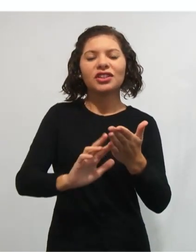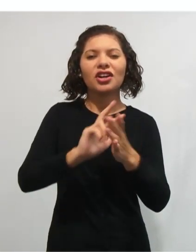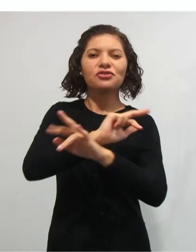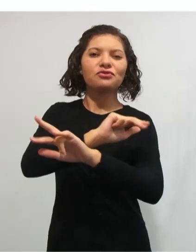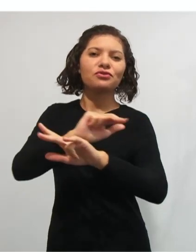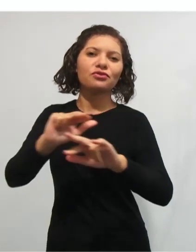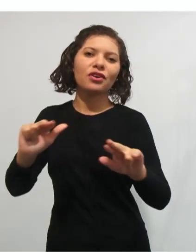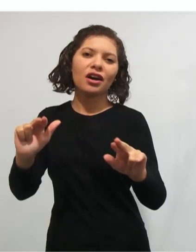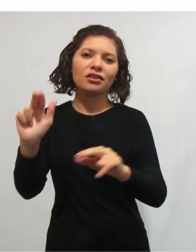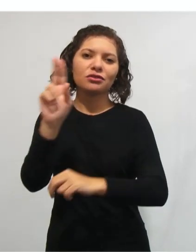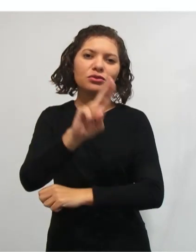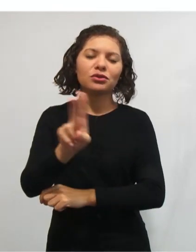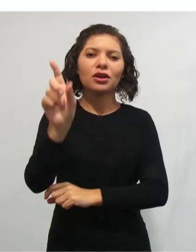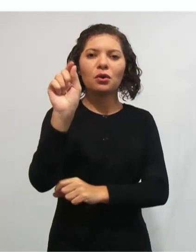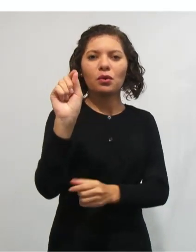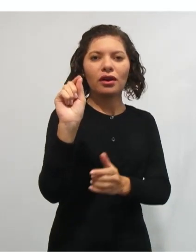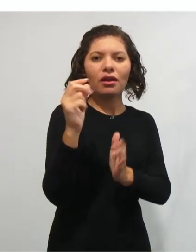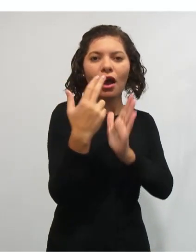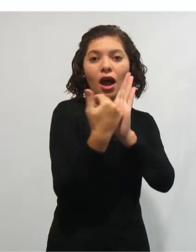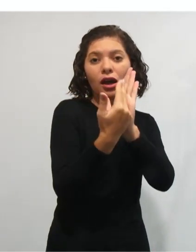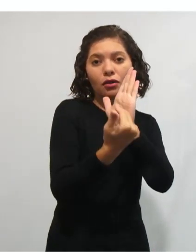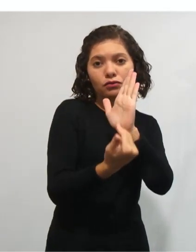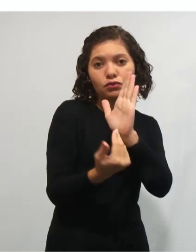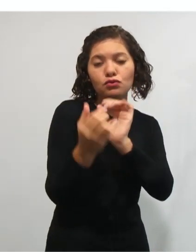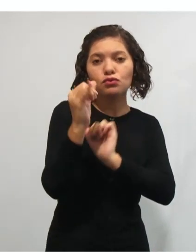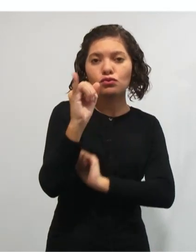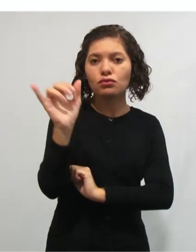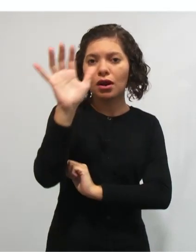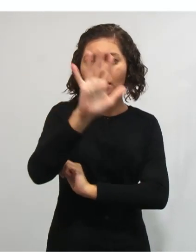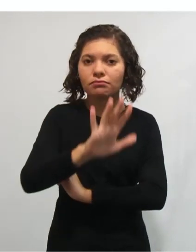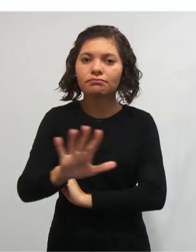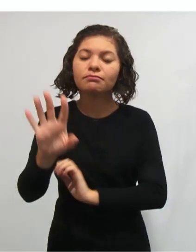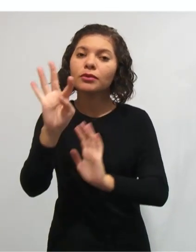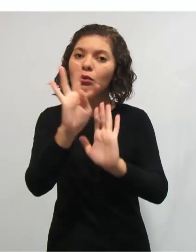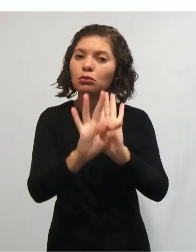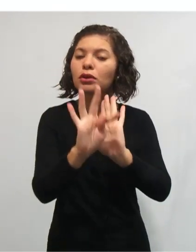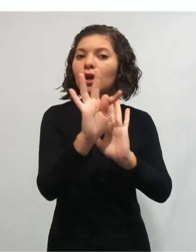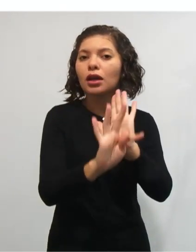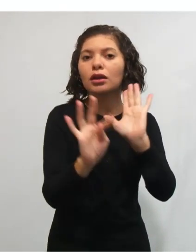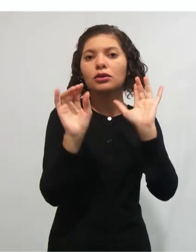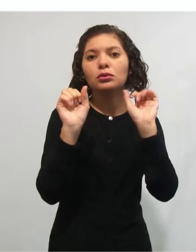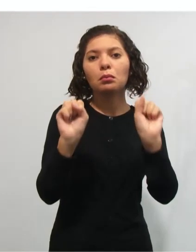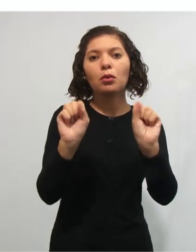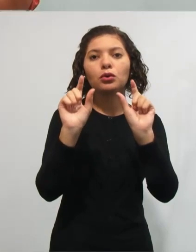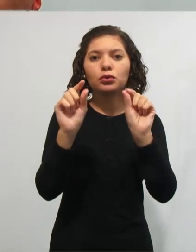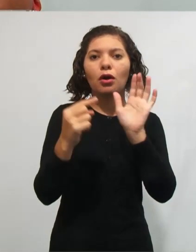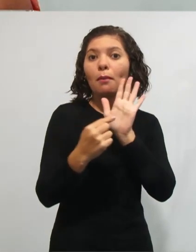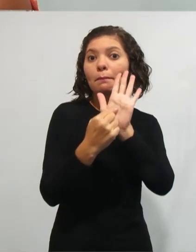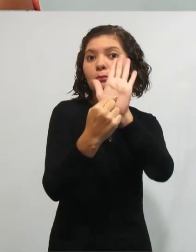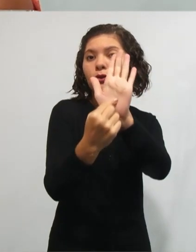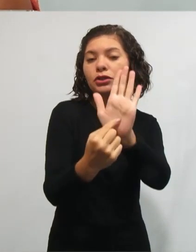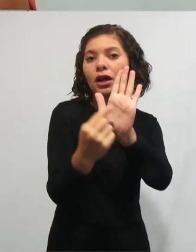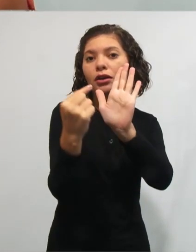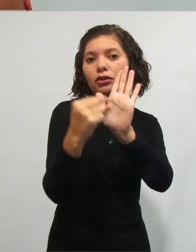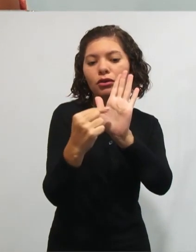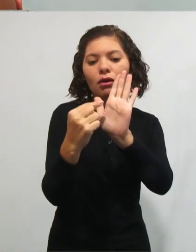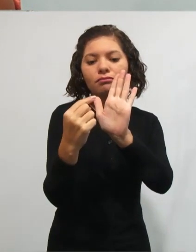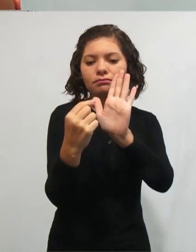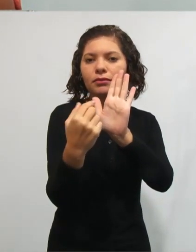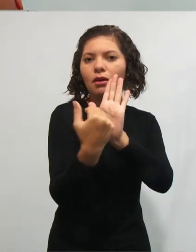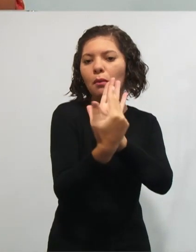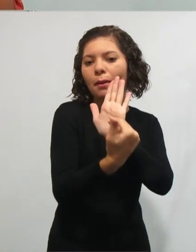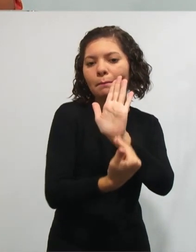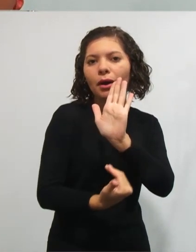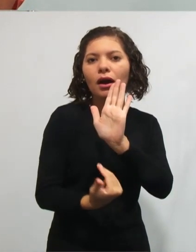ilustrações, como a gravura na composição de texto. Eu posso trazer uma imagem e uma palavra e esse